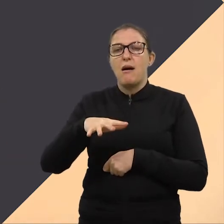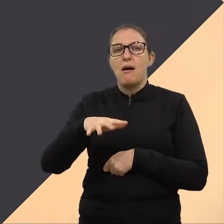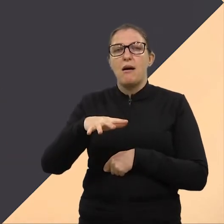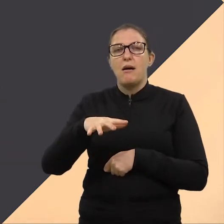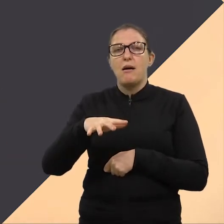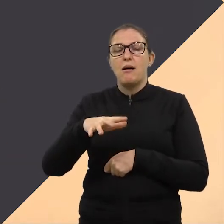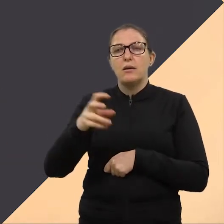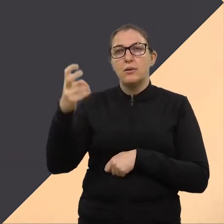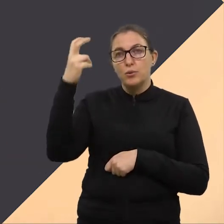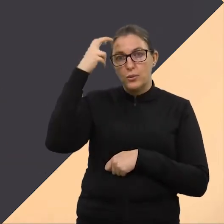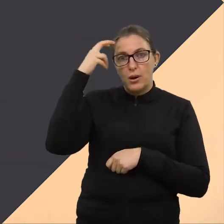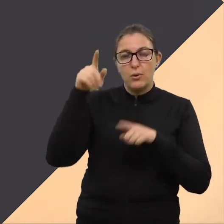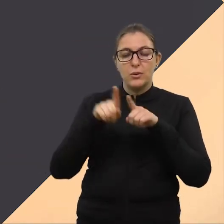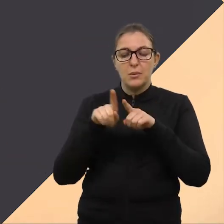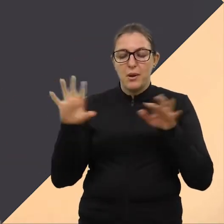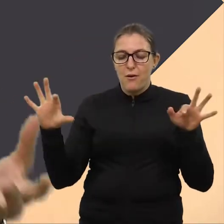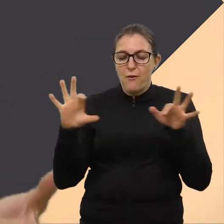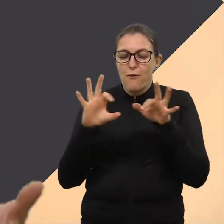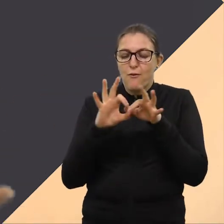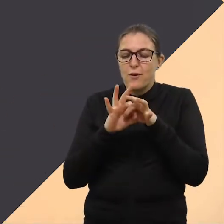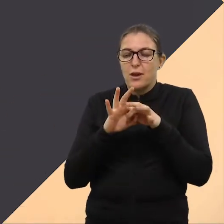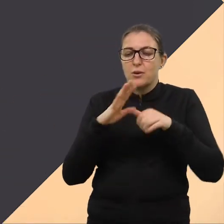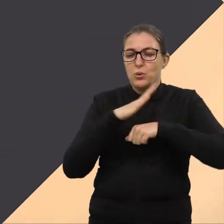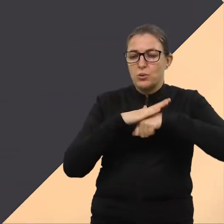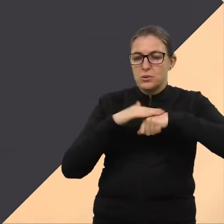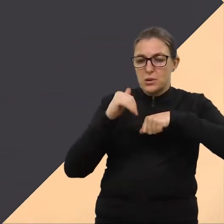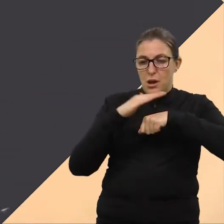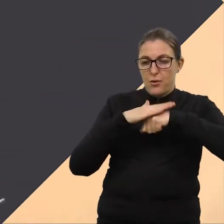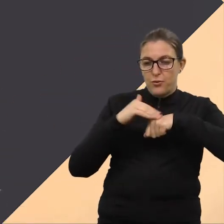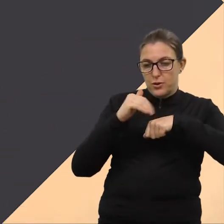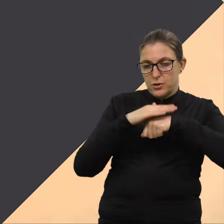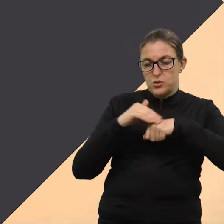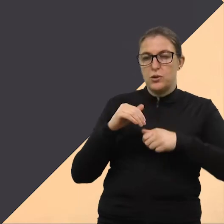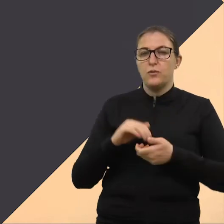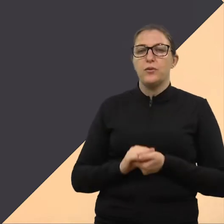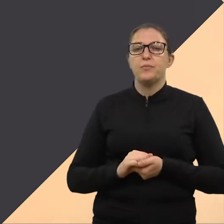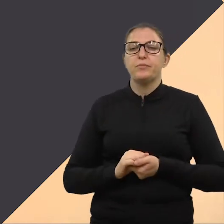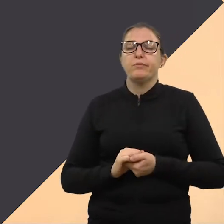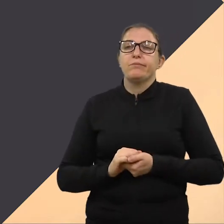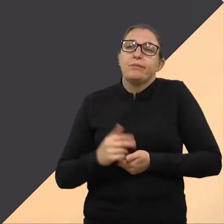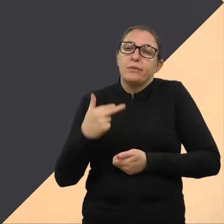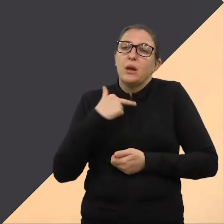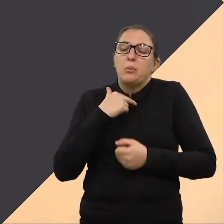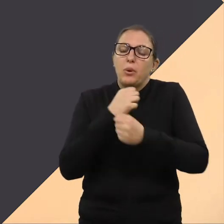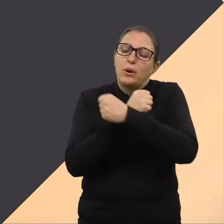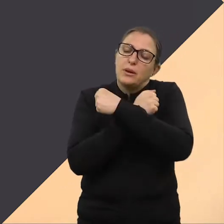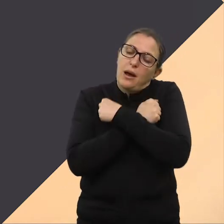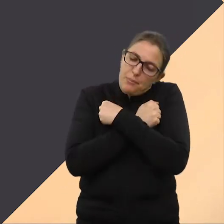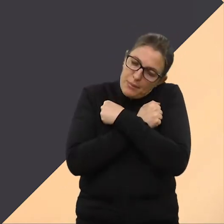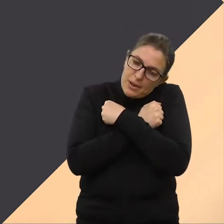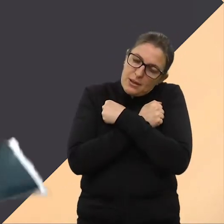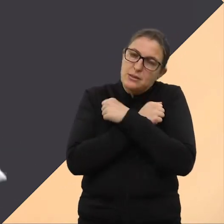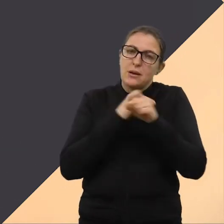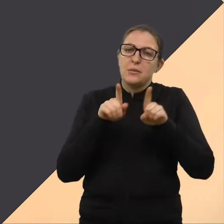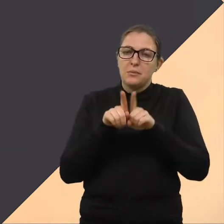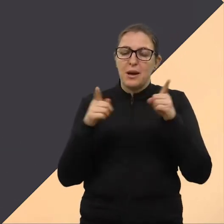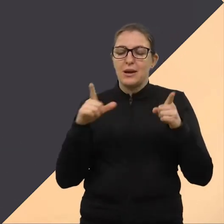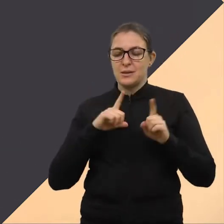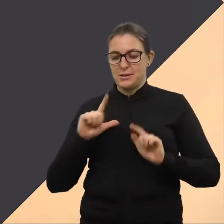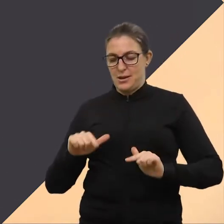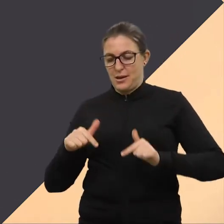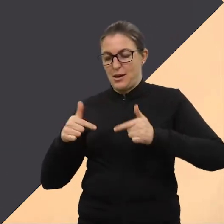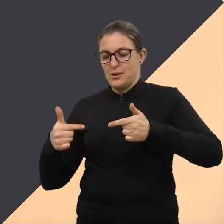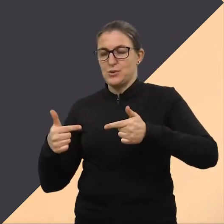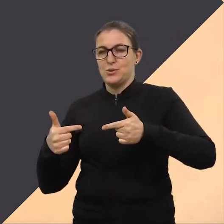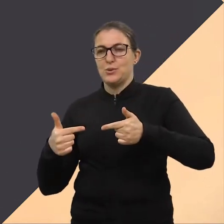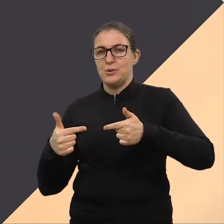questão dos vínculos da afetividade. Por mais que a gente não possa mais estar no abraço, mas acho que algumas